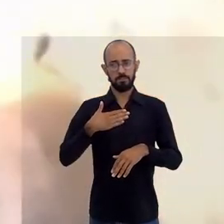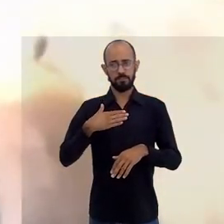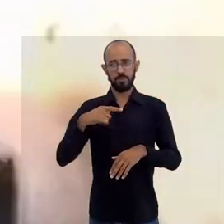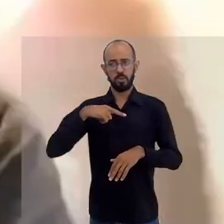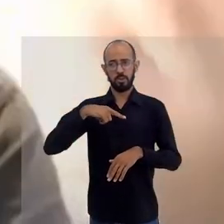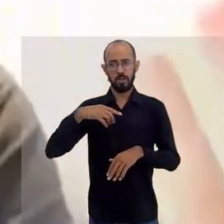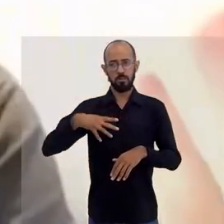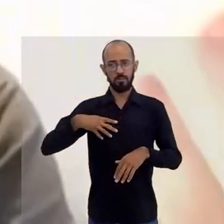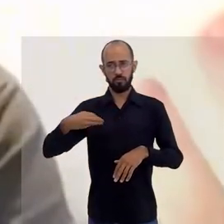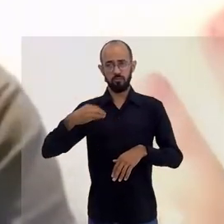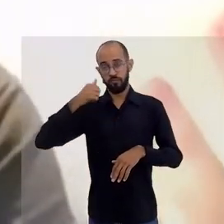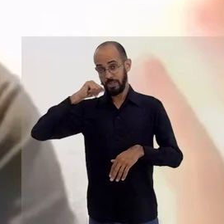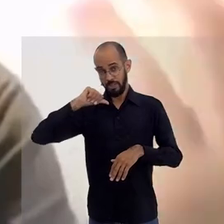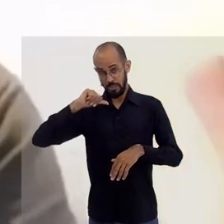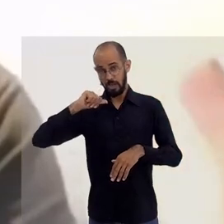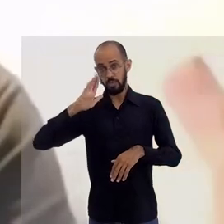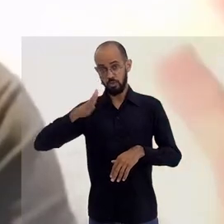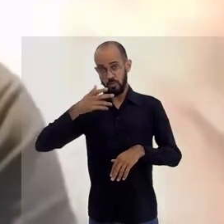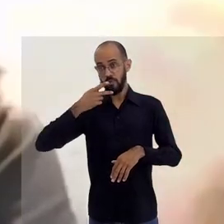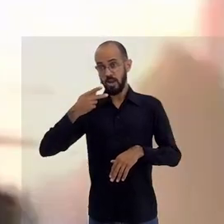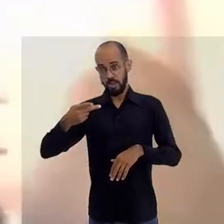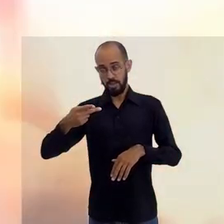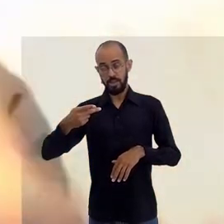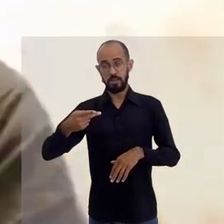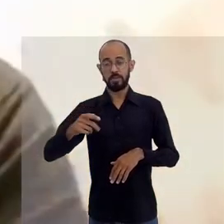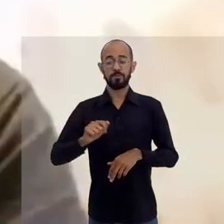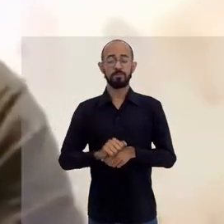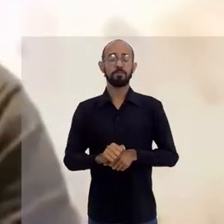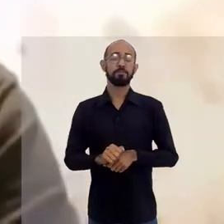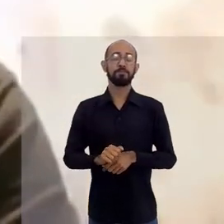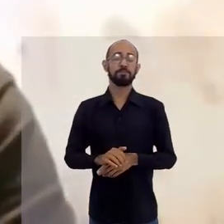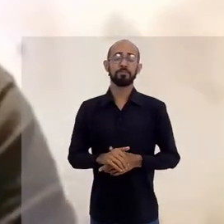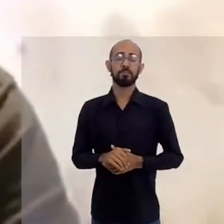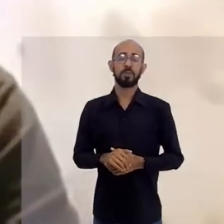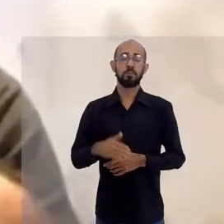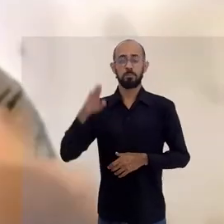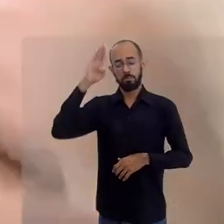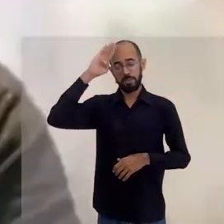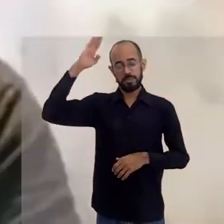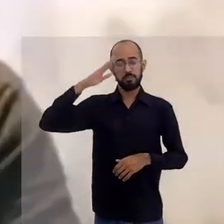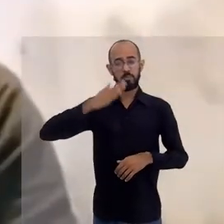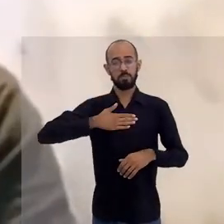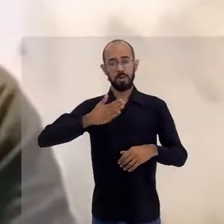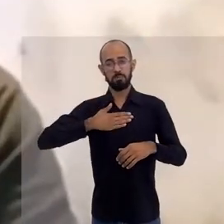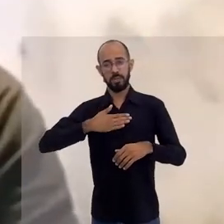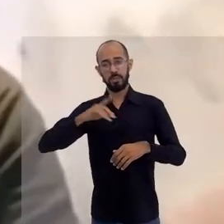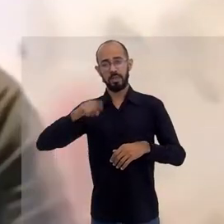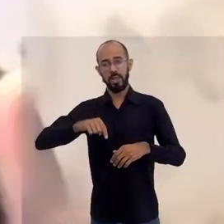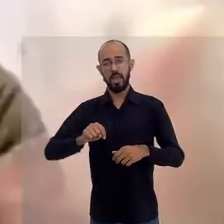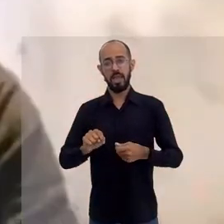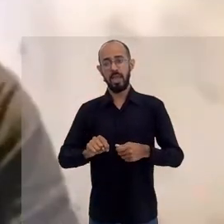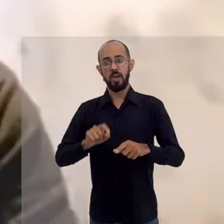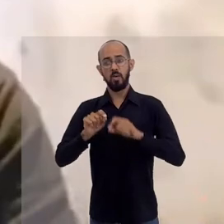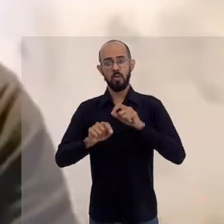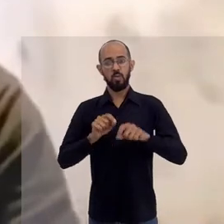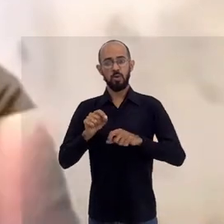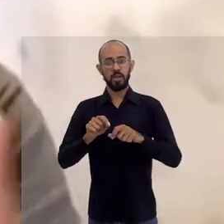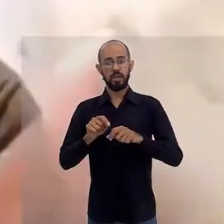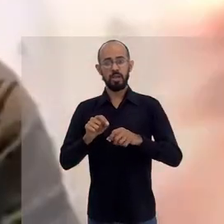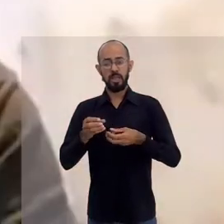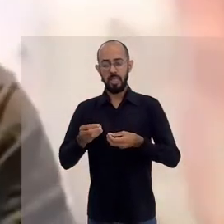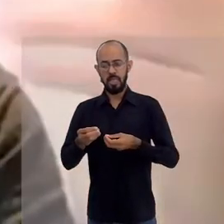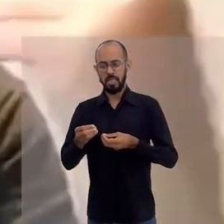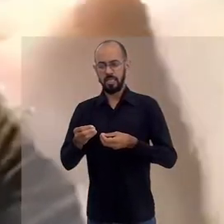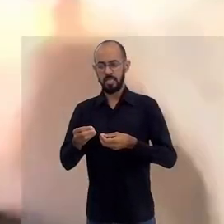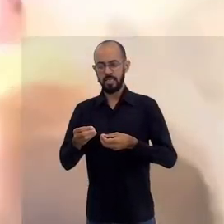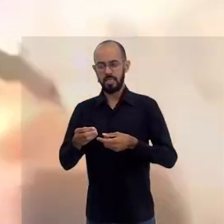eu tenho uma filha, como eu já comentei, né? Então, o meu principal objetivo é deixar um legado para todos os pais,